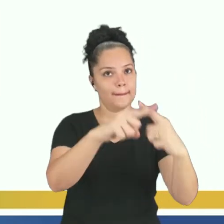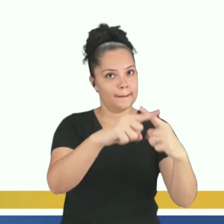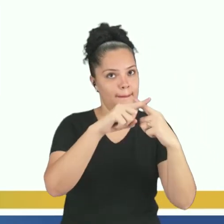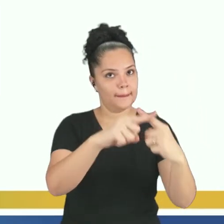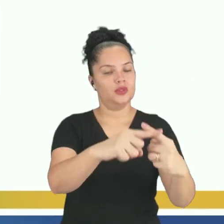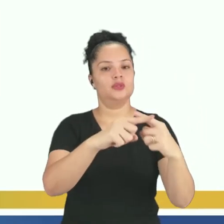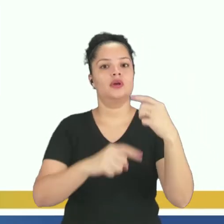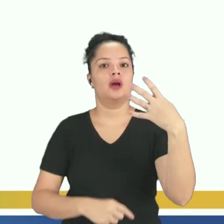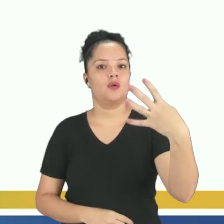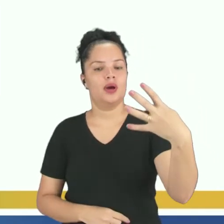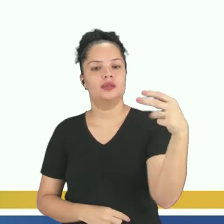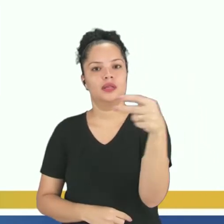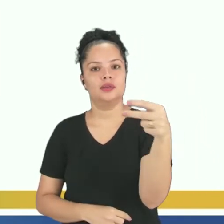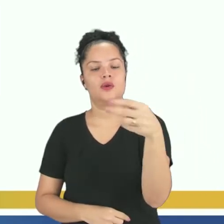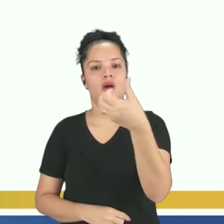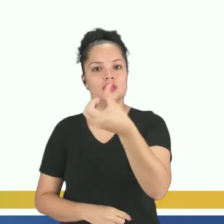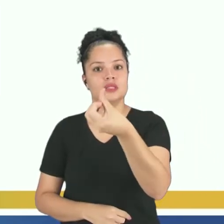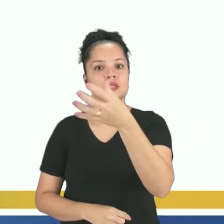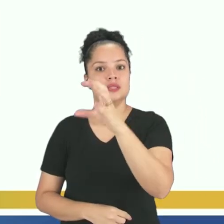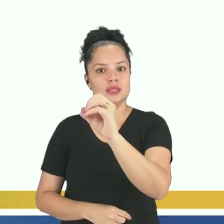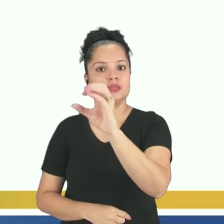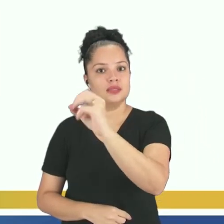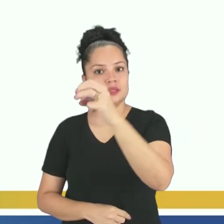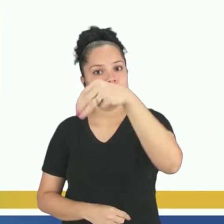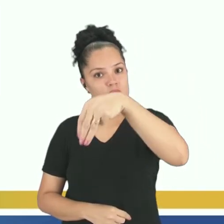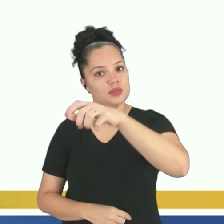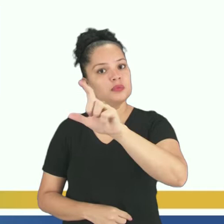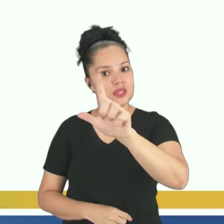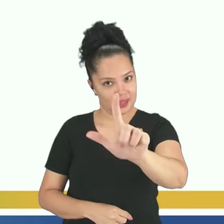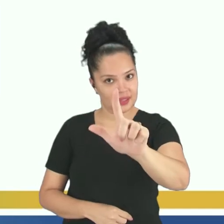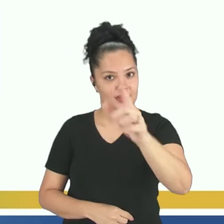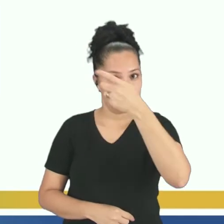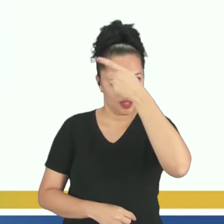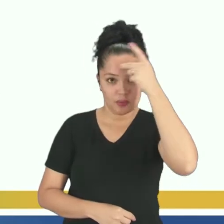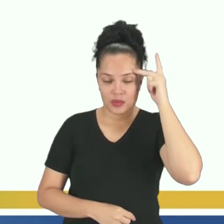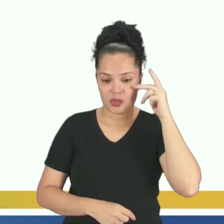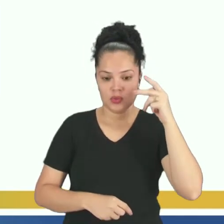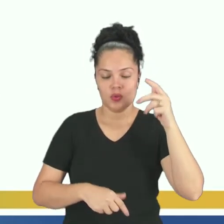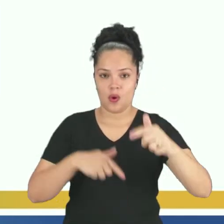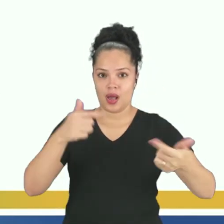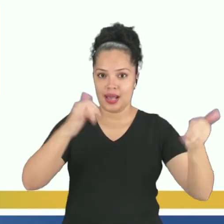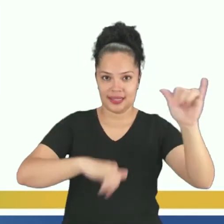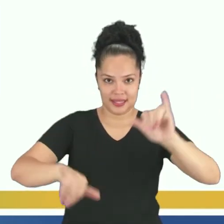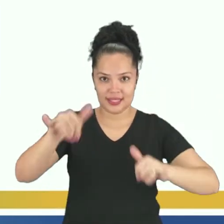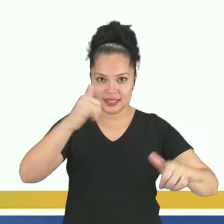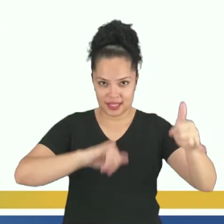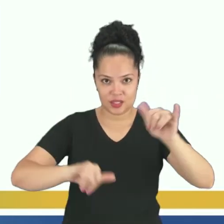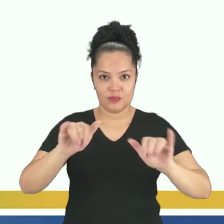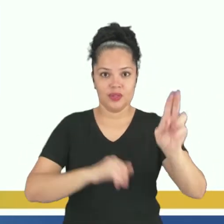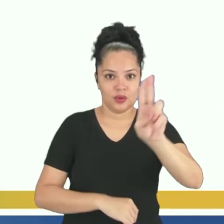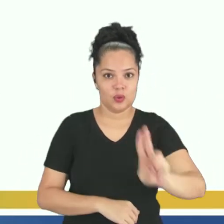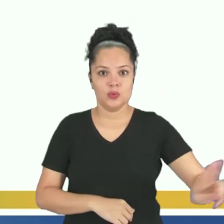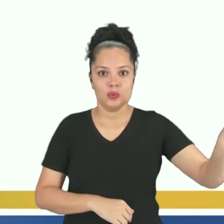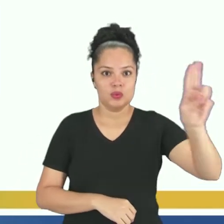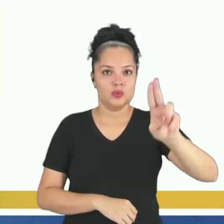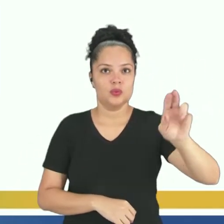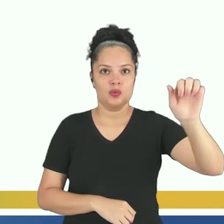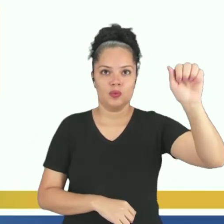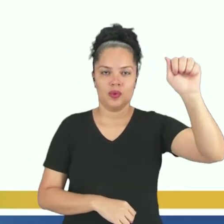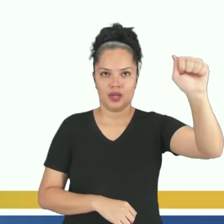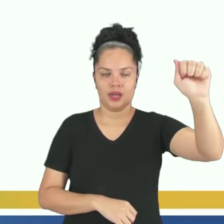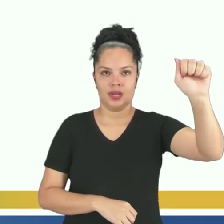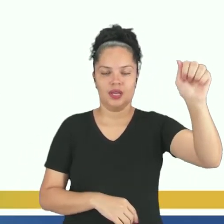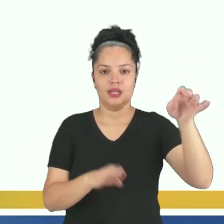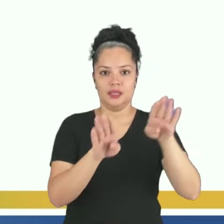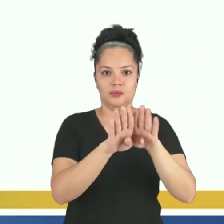Então, na verdade, o químico usou 300 ml da substância A e usou 600 ml da substância B. Repare que